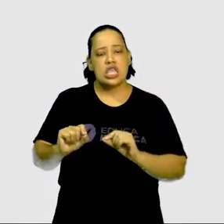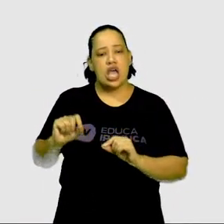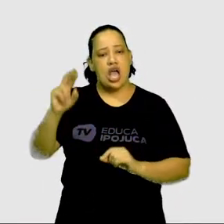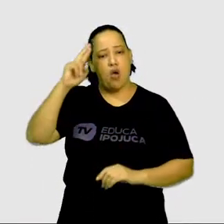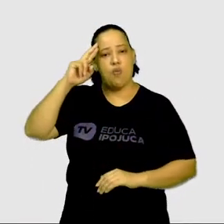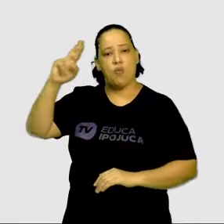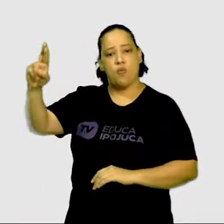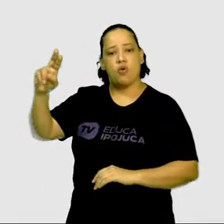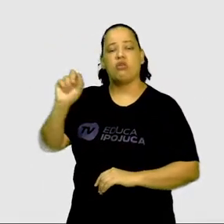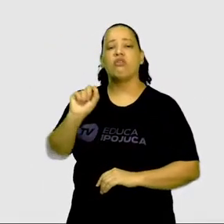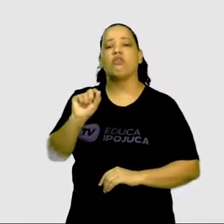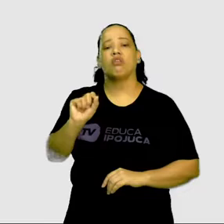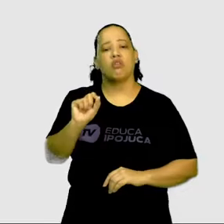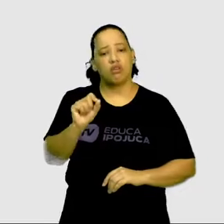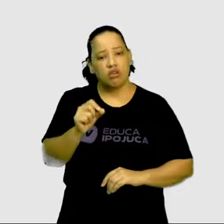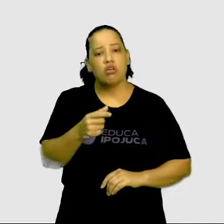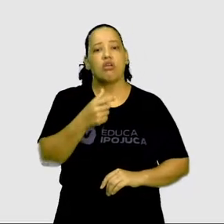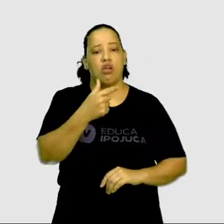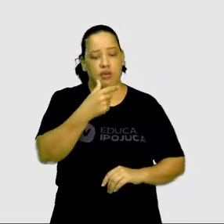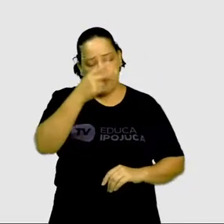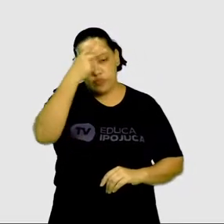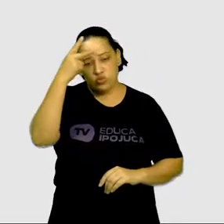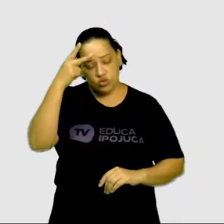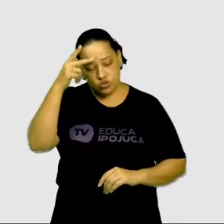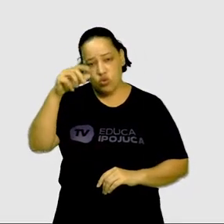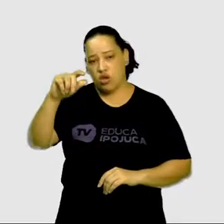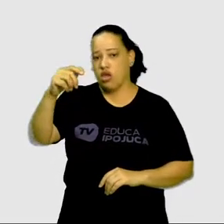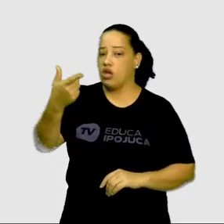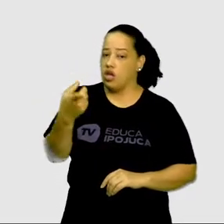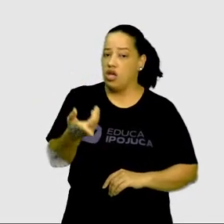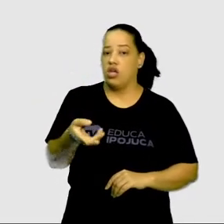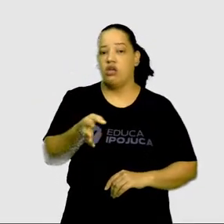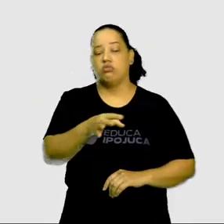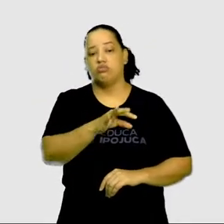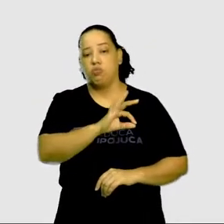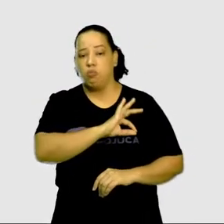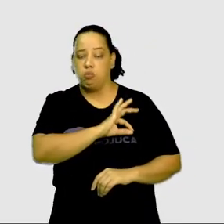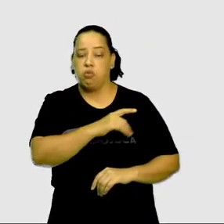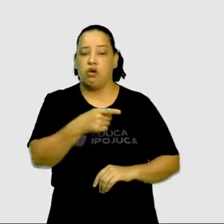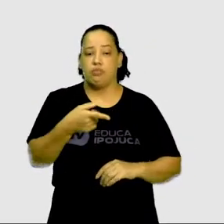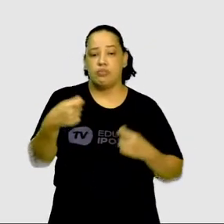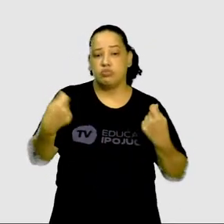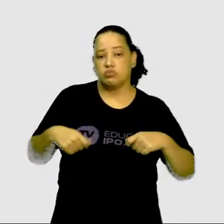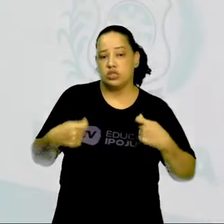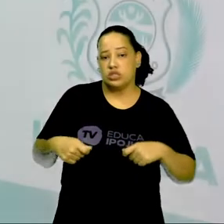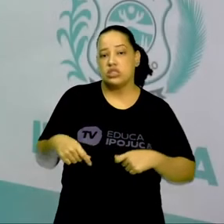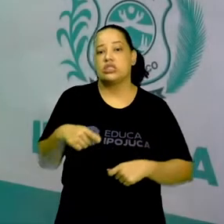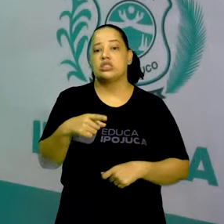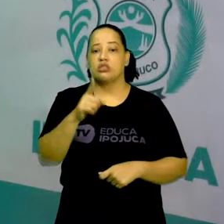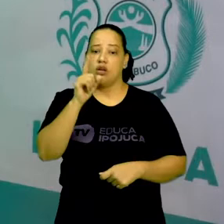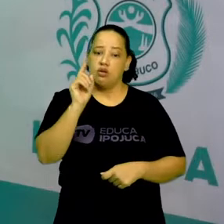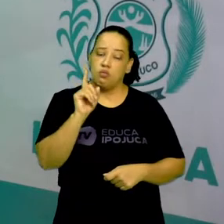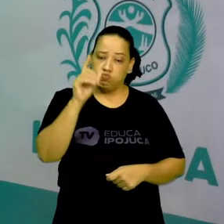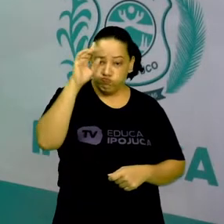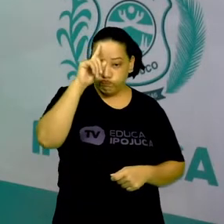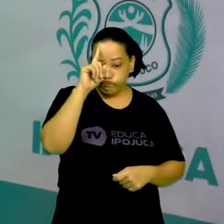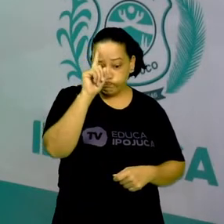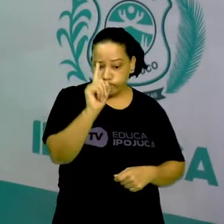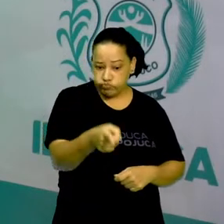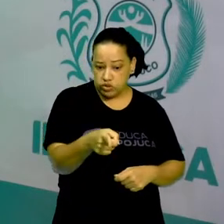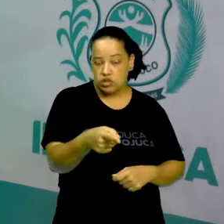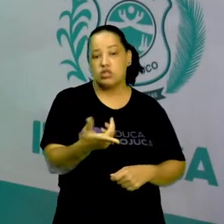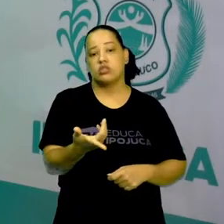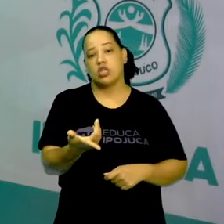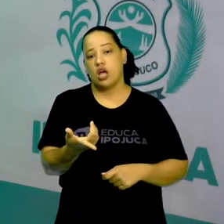O guarda. O guarda de trânsito é ele que é responsável por dar a ordem de quando atravessar